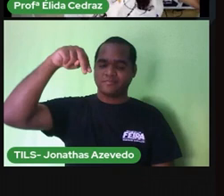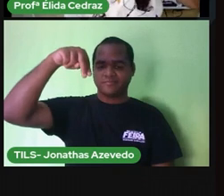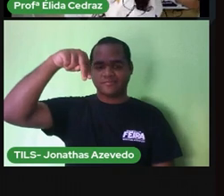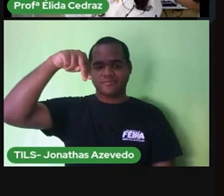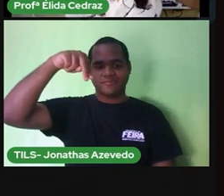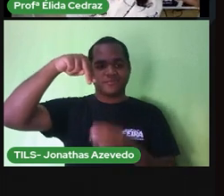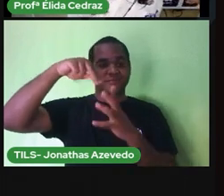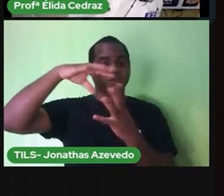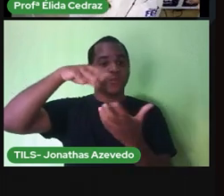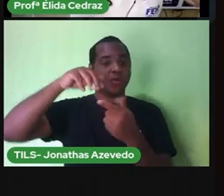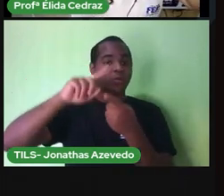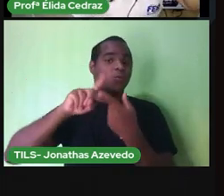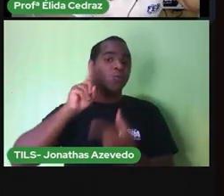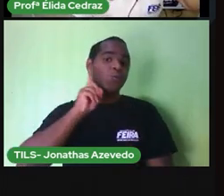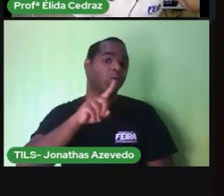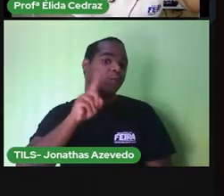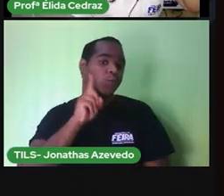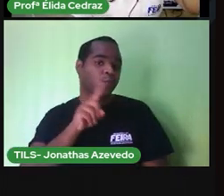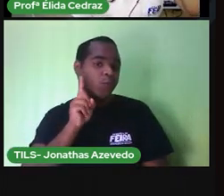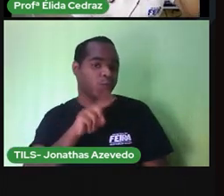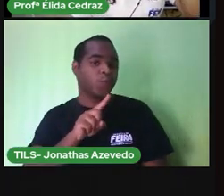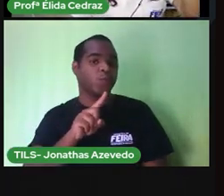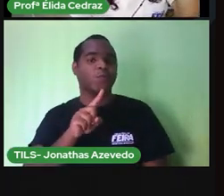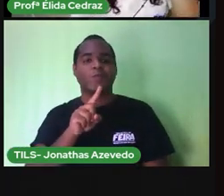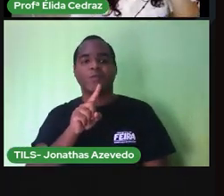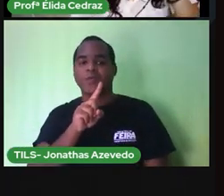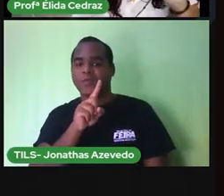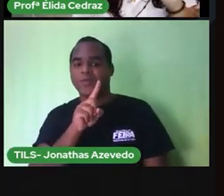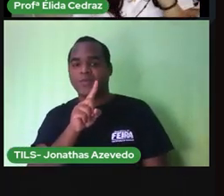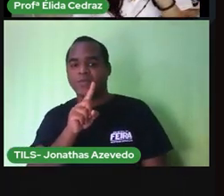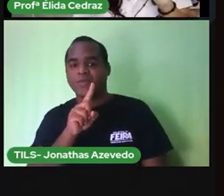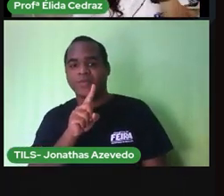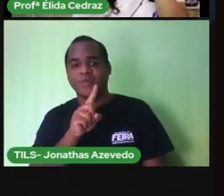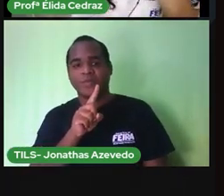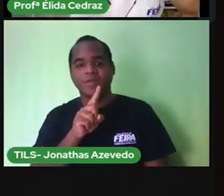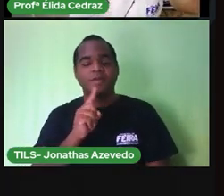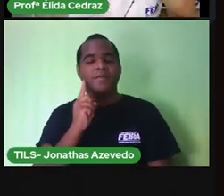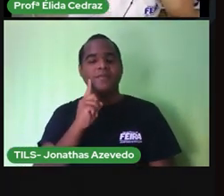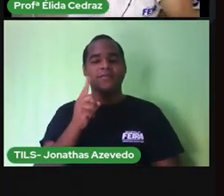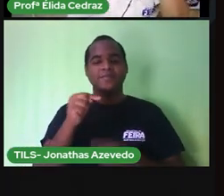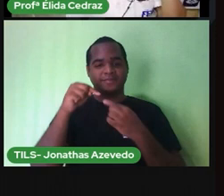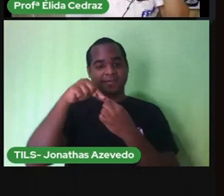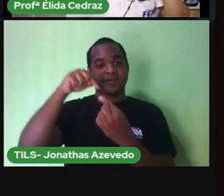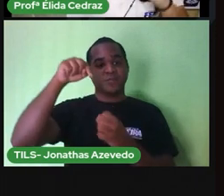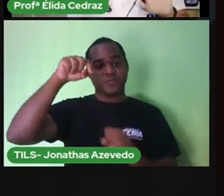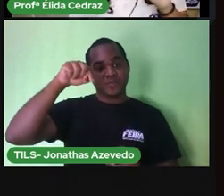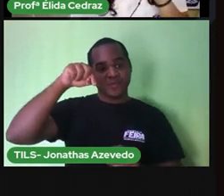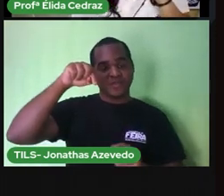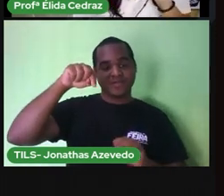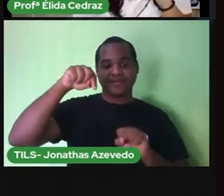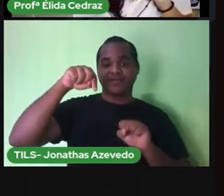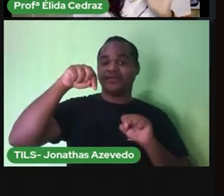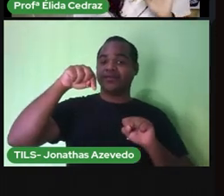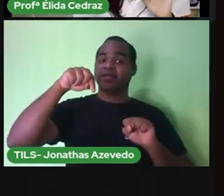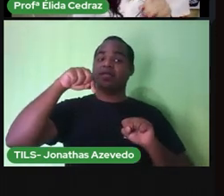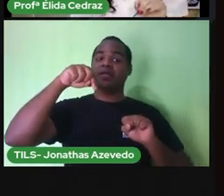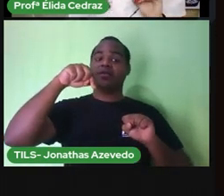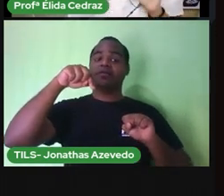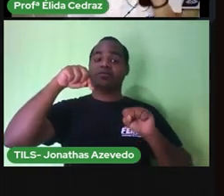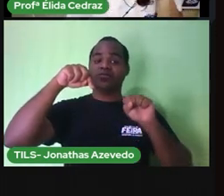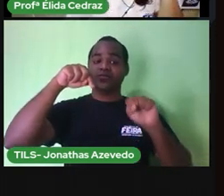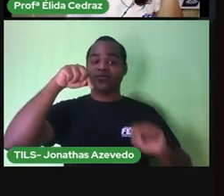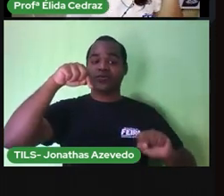ficam os Estados Unidos, ok? E a parte de baixo, onde tem a letrinha S, é o Sul,